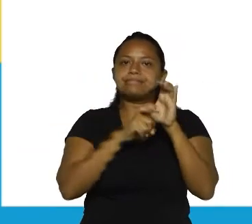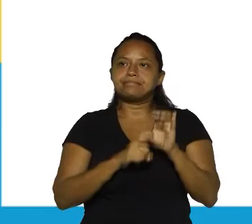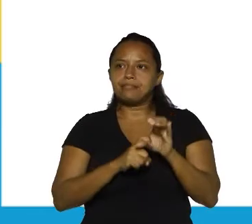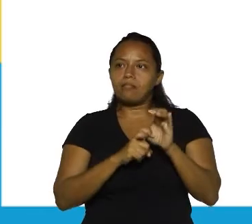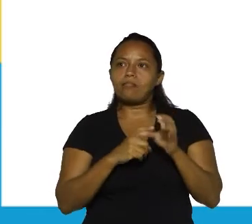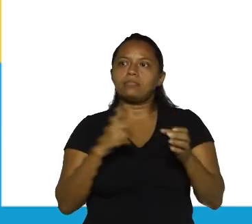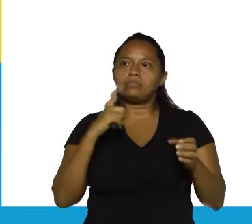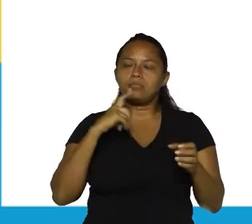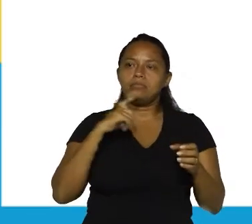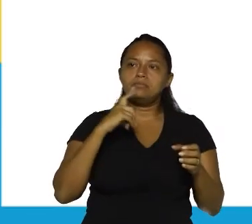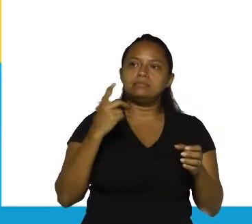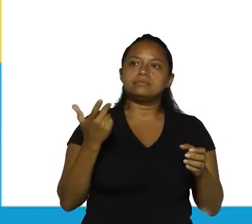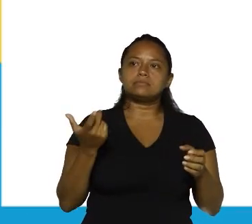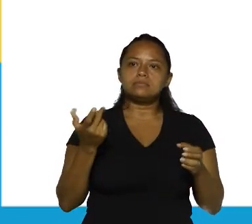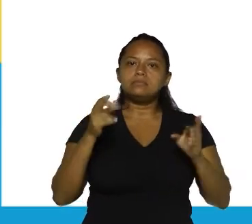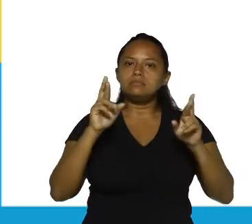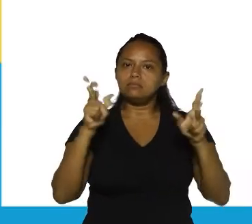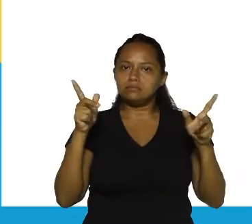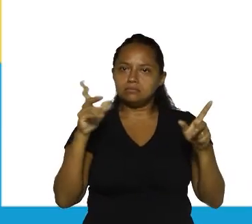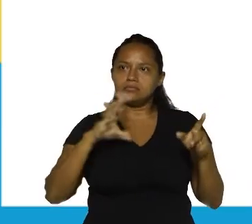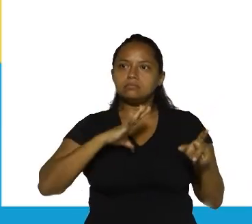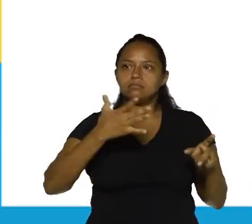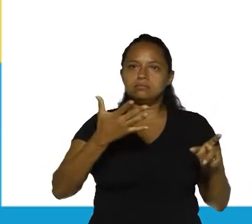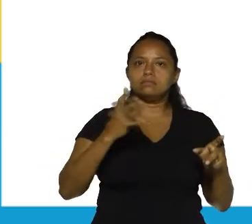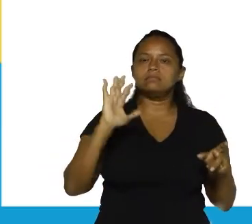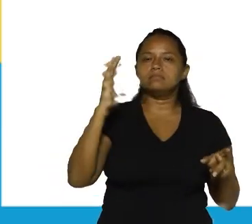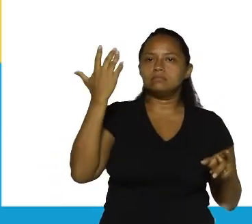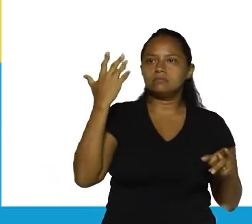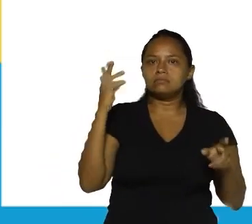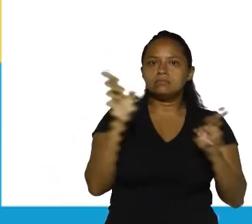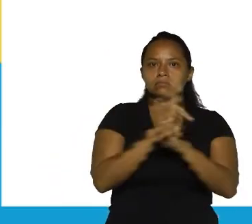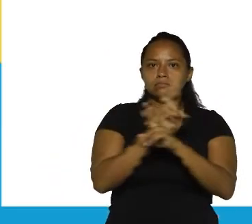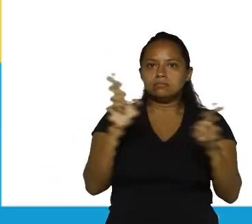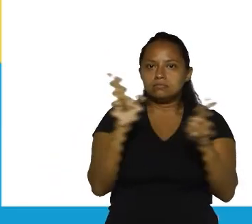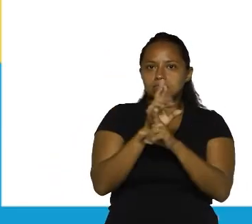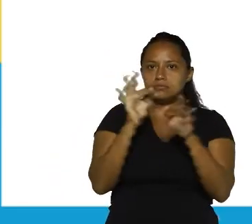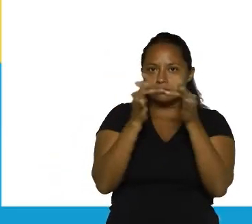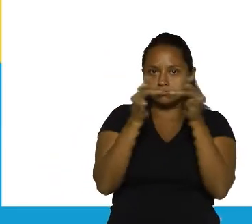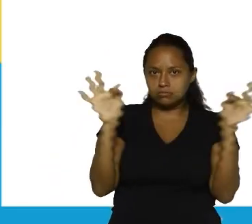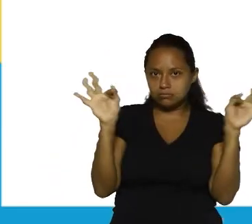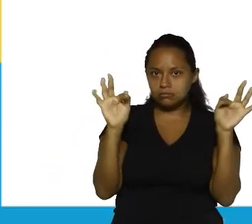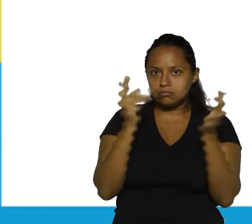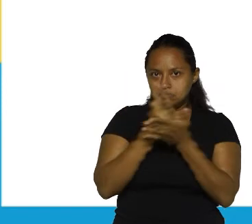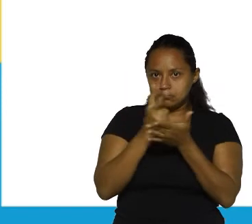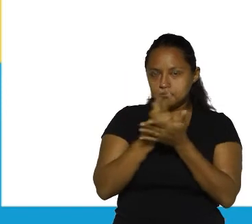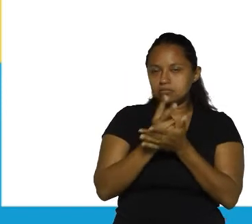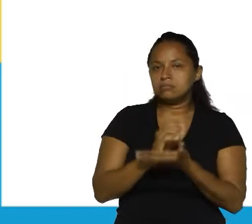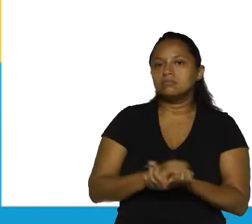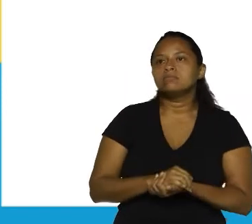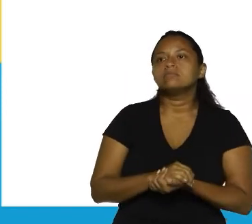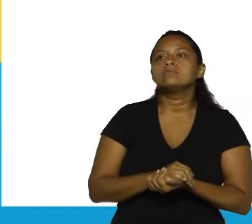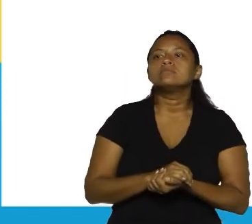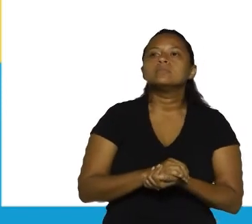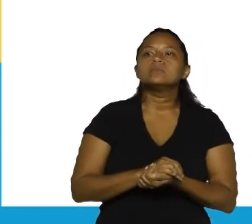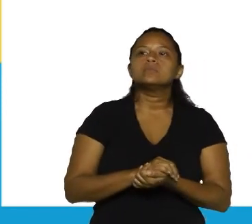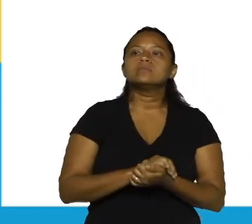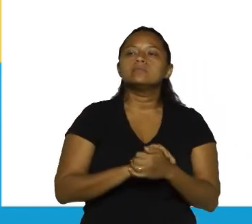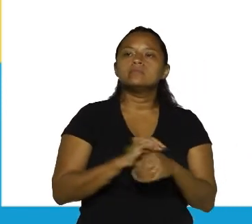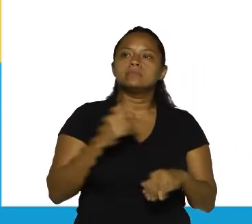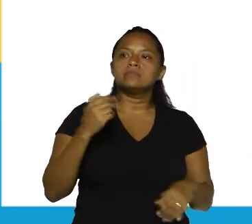ações diferentes que estão sendo relacionadas, quando colocadas dentro da mesma frase, ok?